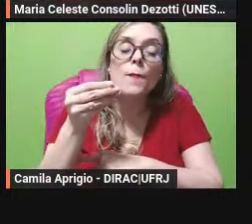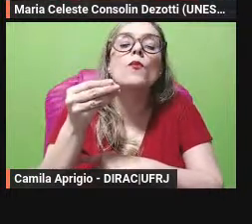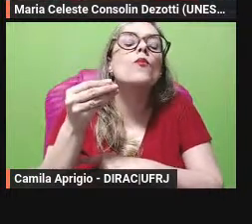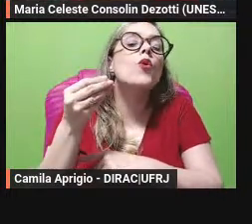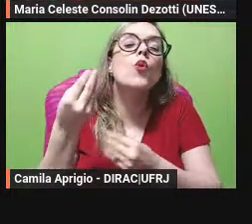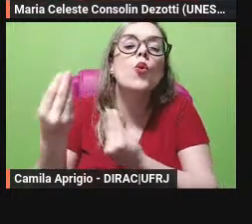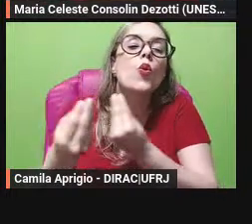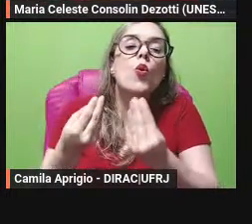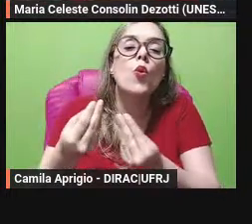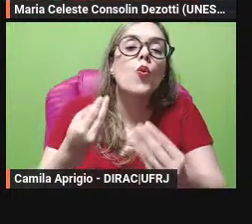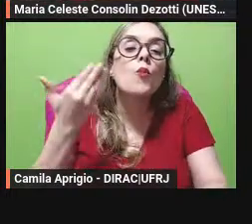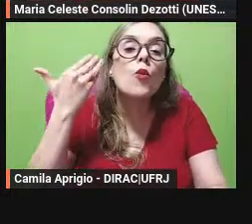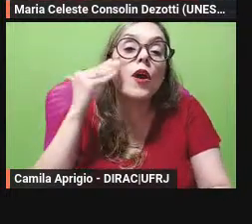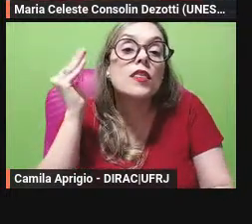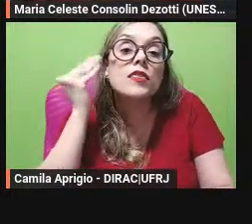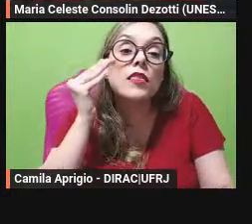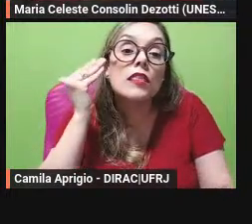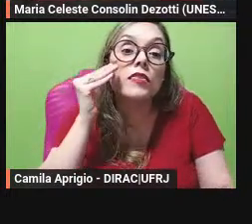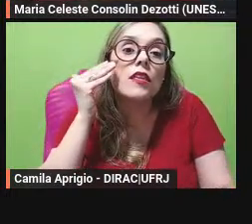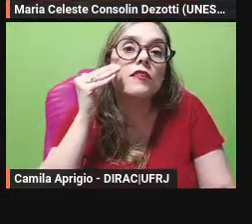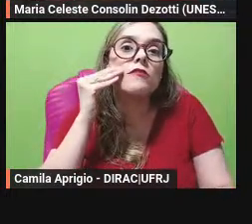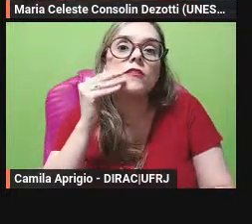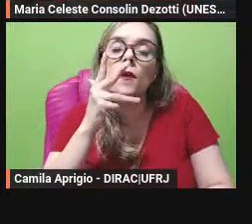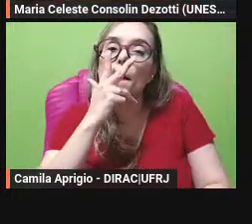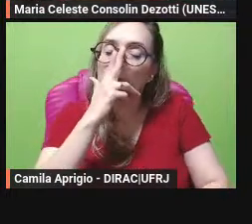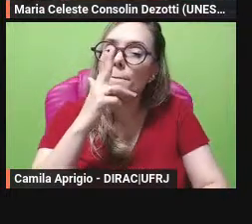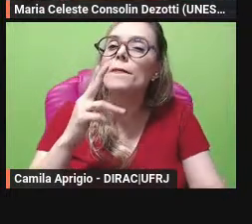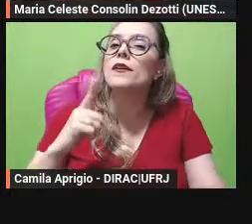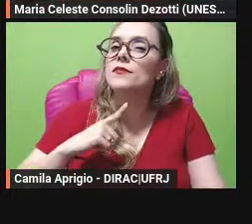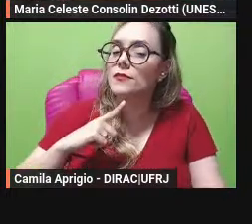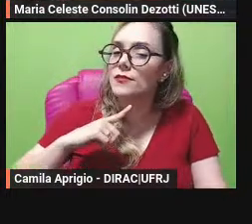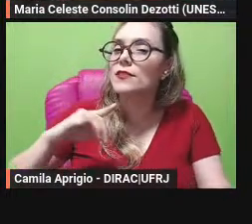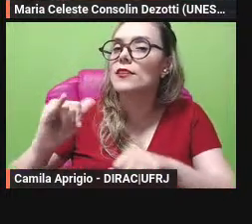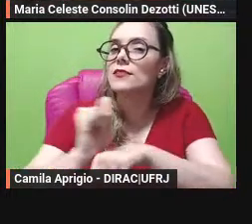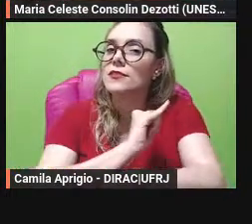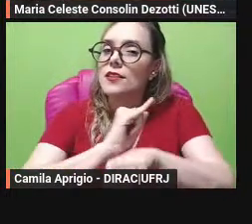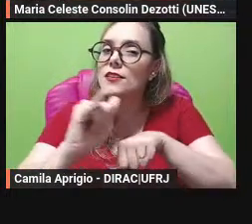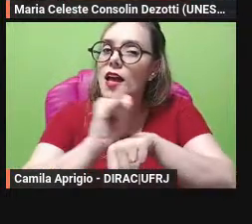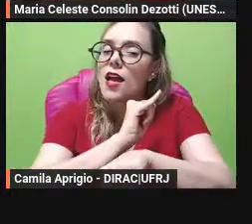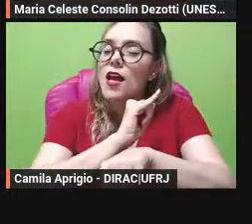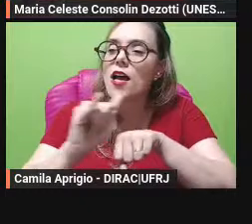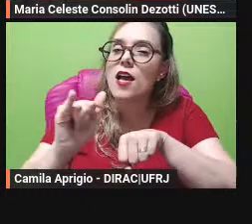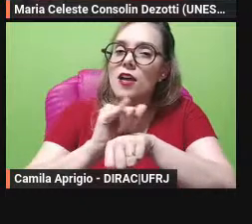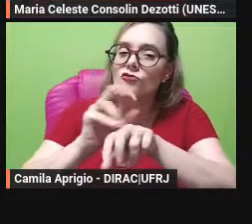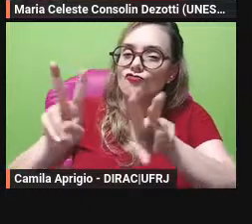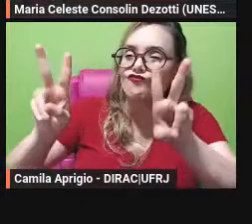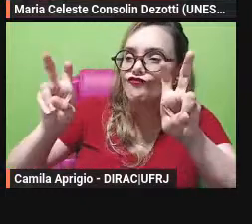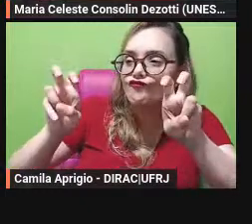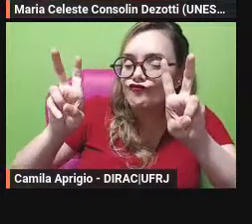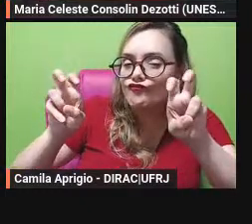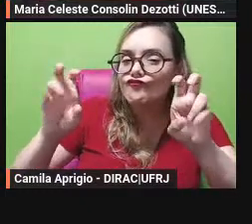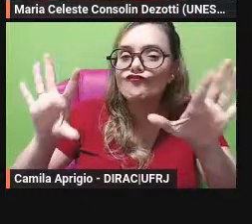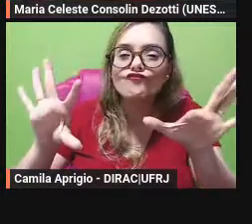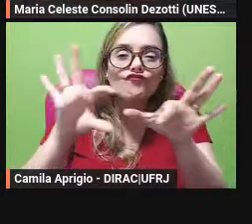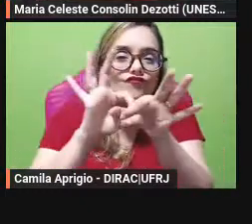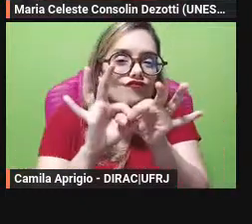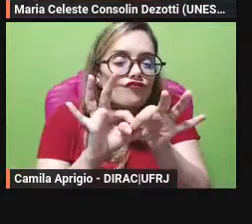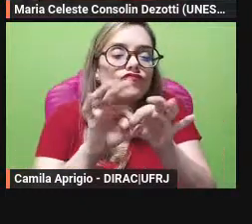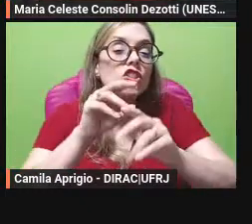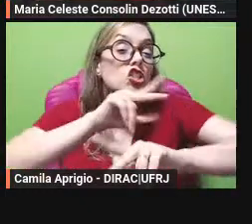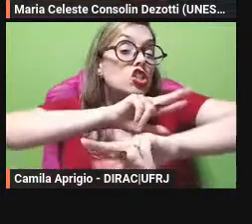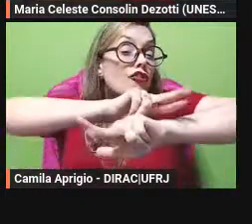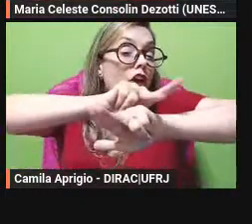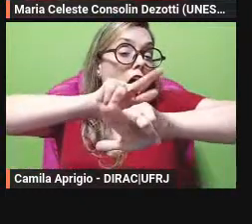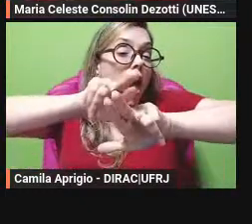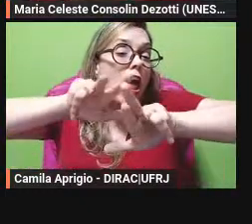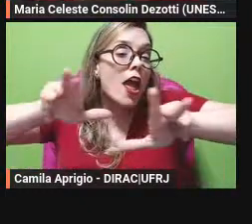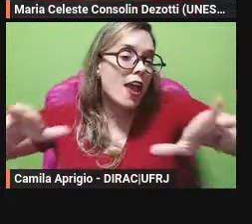interpretar esses usos que se fazem de expressões ligadas às fábulas nos mais diferentes textos